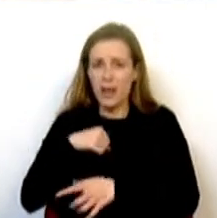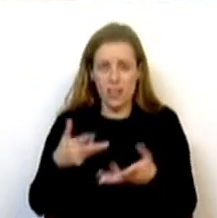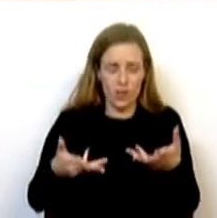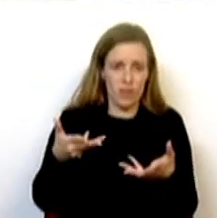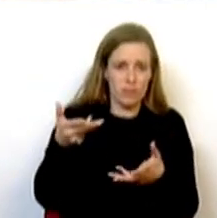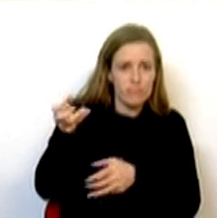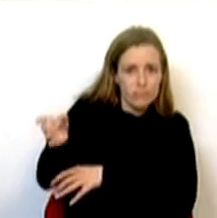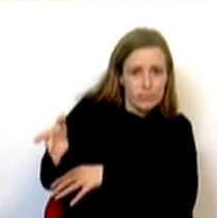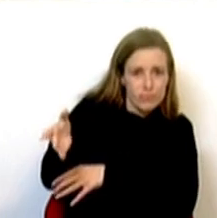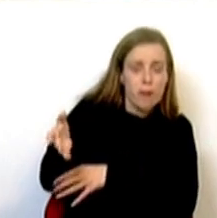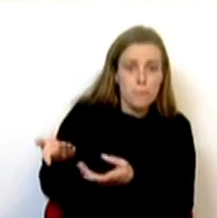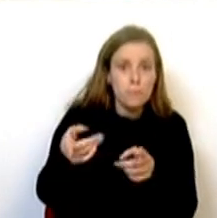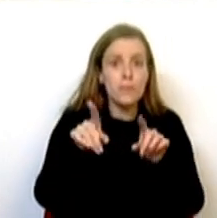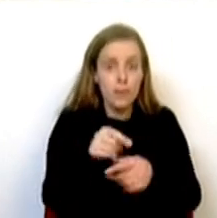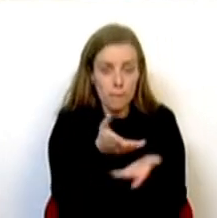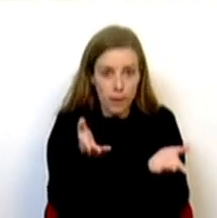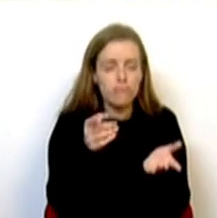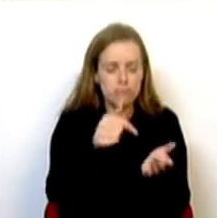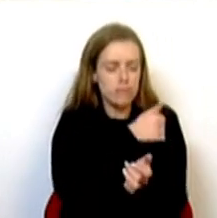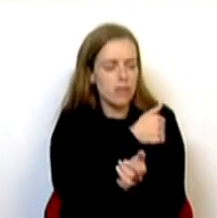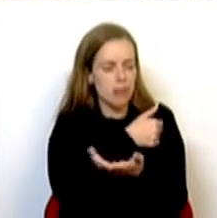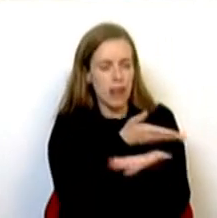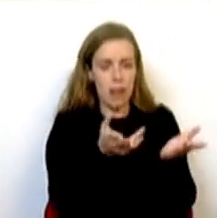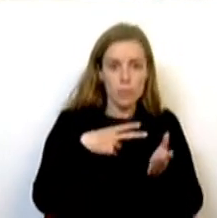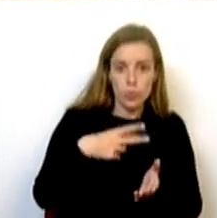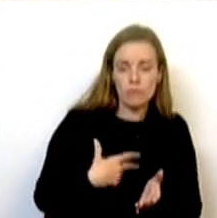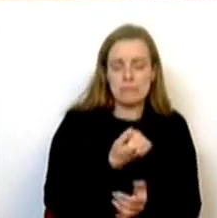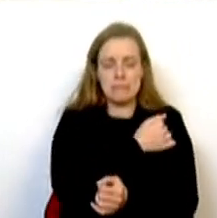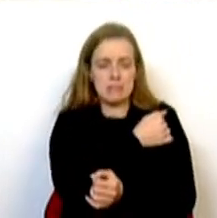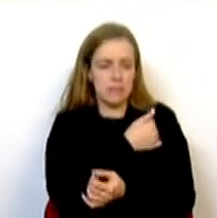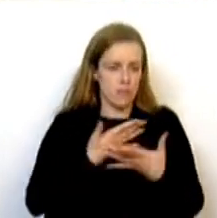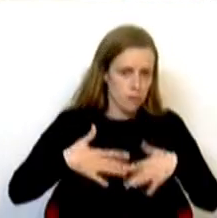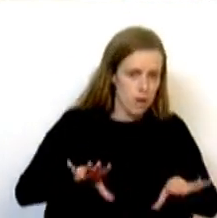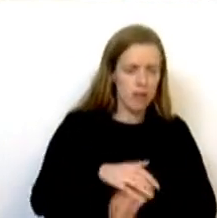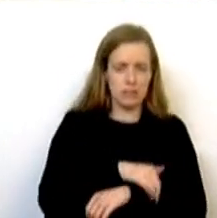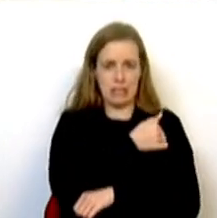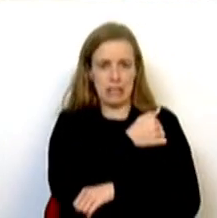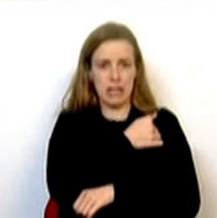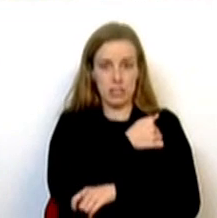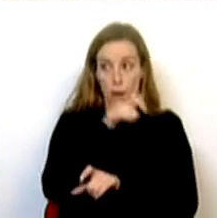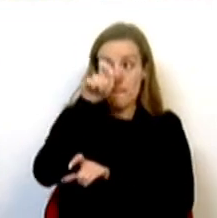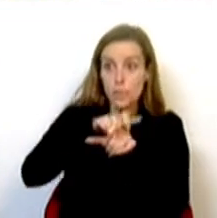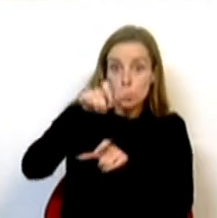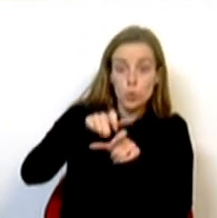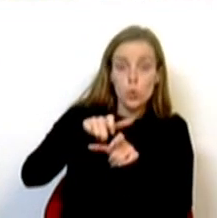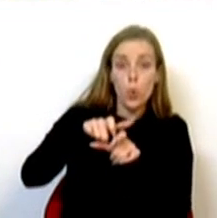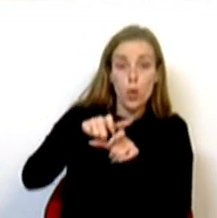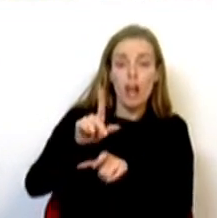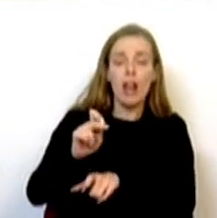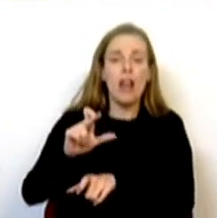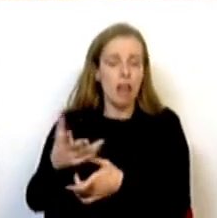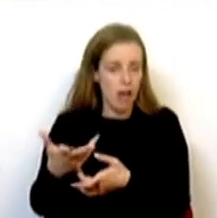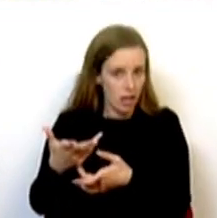habitações, que são habitações de férias, que são habitações de gente que reside já em laje de